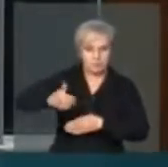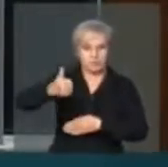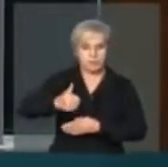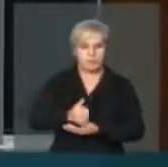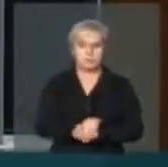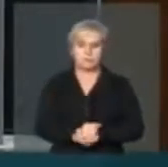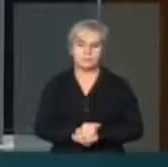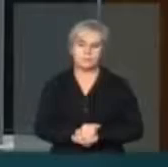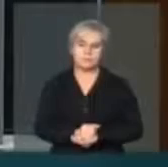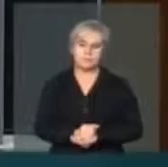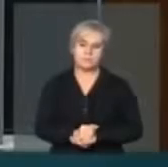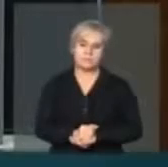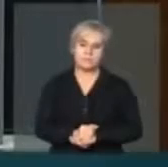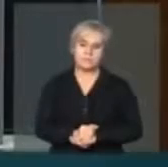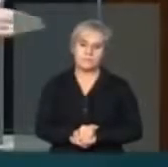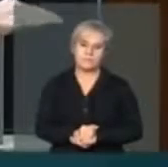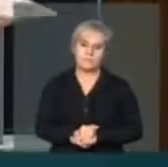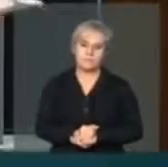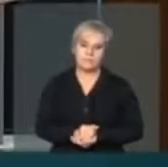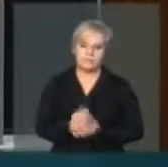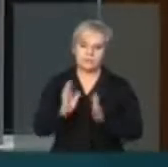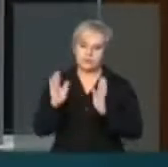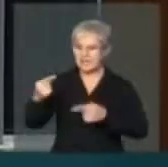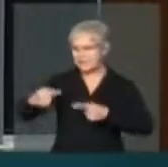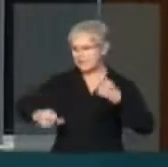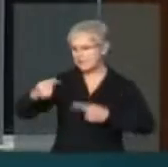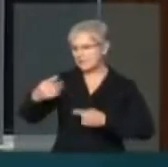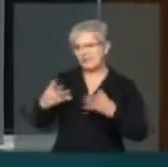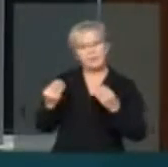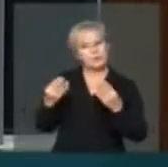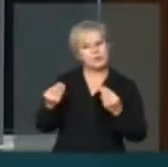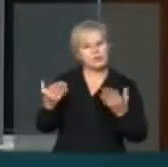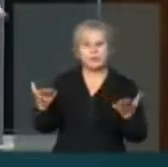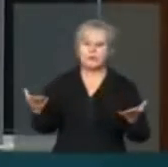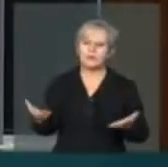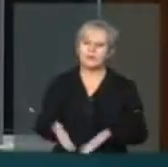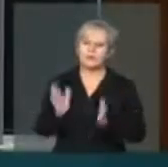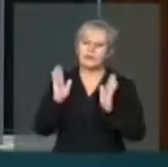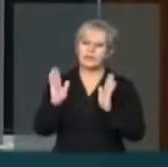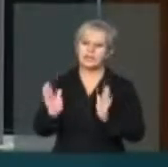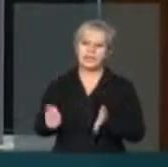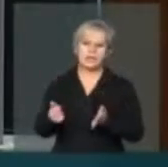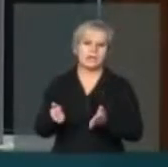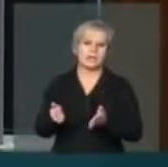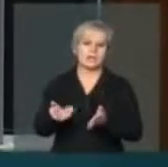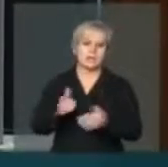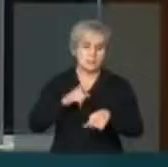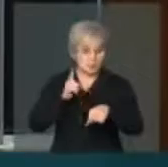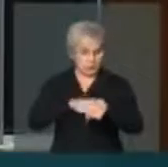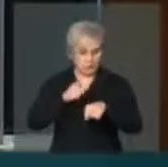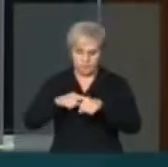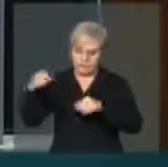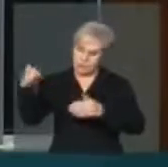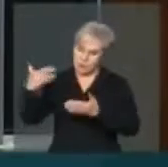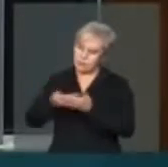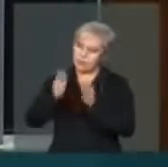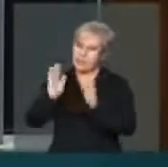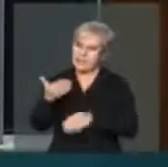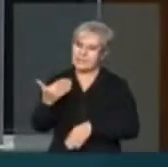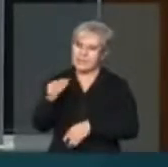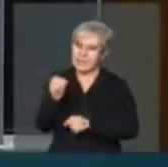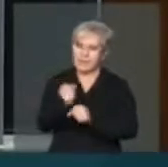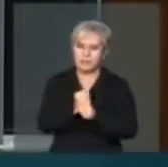vez mais justo. Portanto, senhor presidente, já debatemos aqui exaustivamente. Já discutimos e tivemos tempo suficiente para tal.